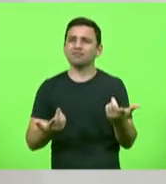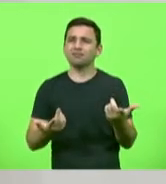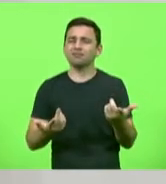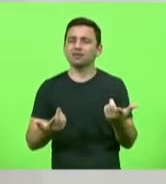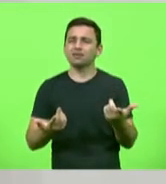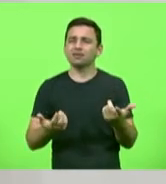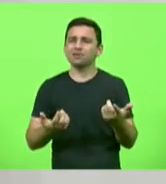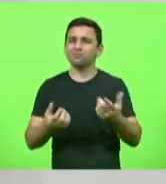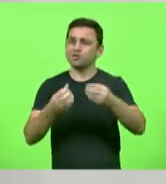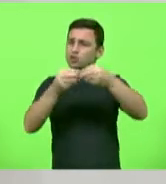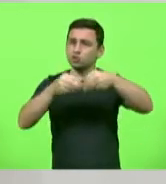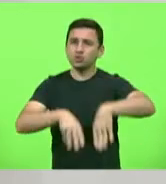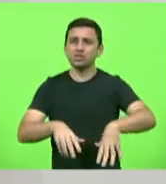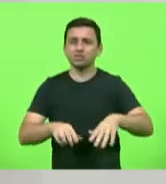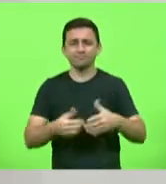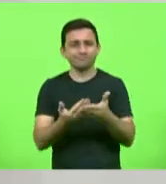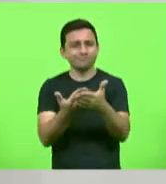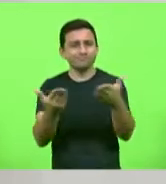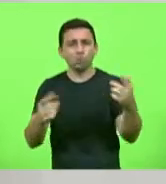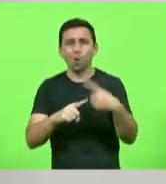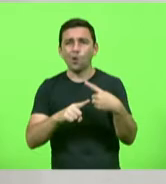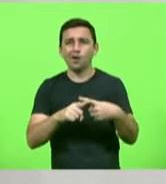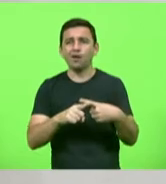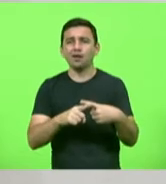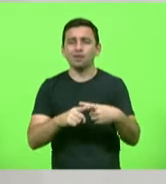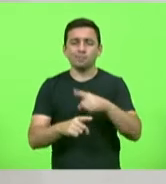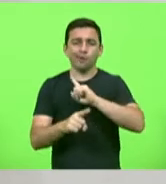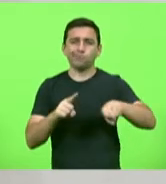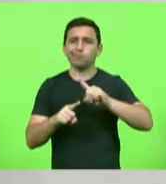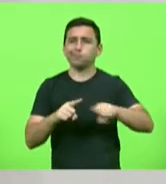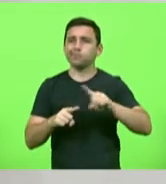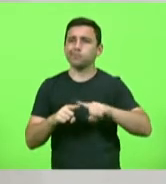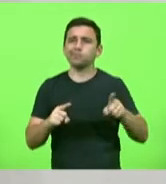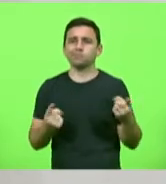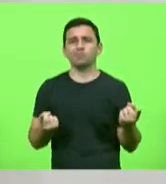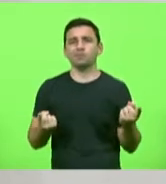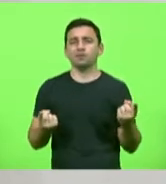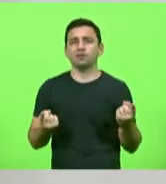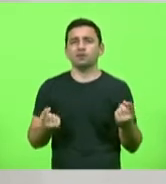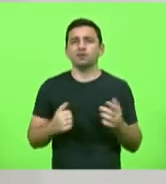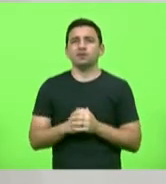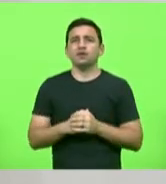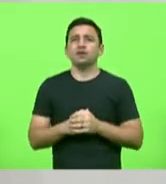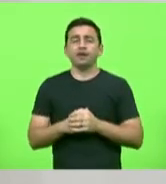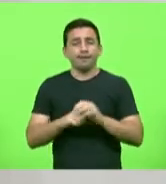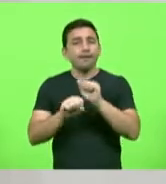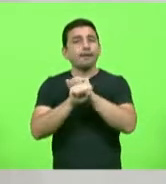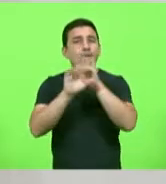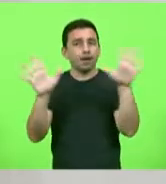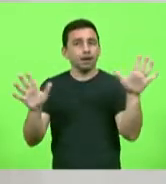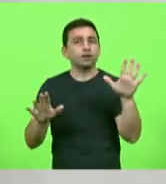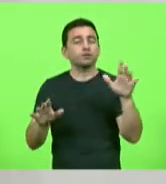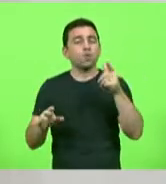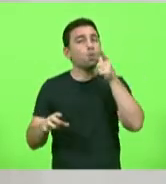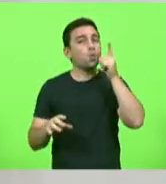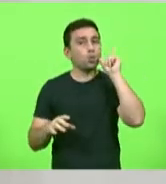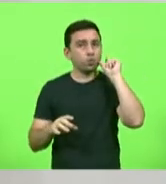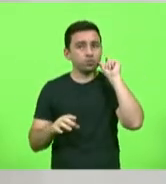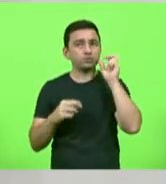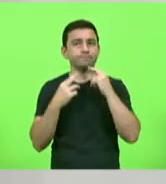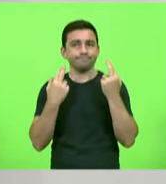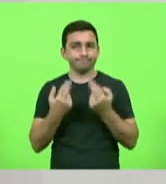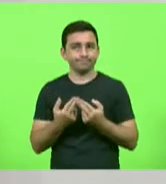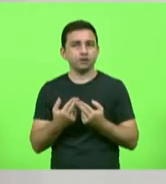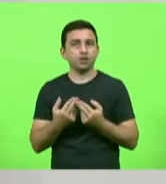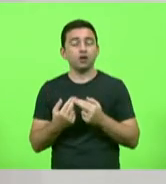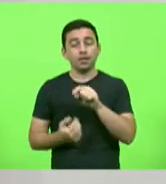prejudicados agora, cerceados a praticá-las. Então, ficou bem claro o nosso recado ontem, para que